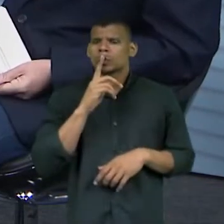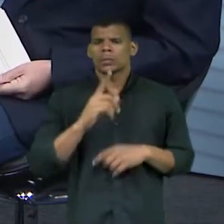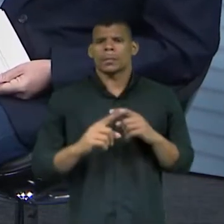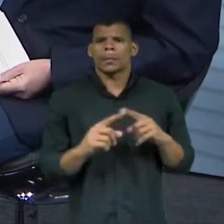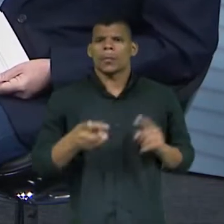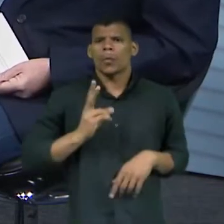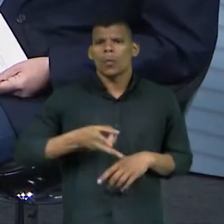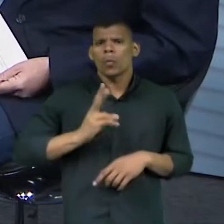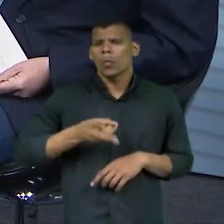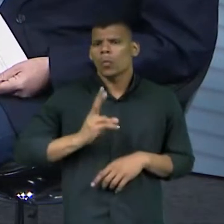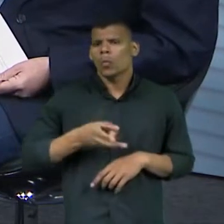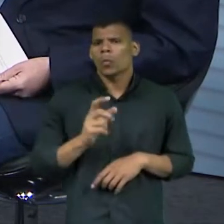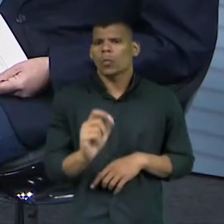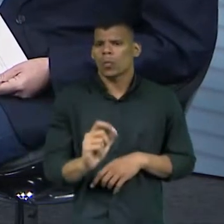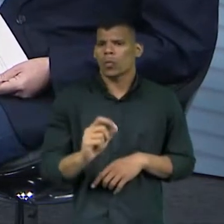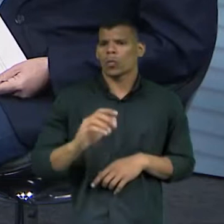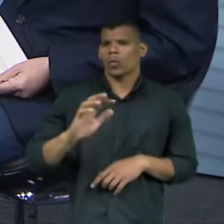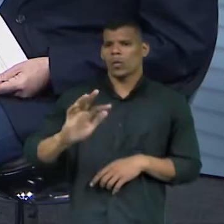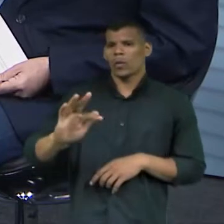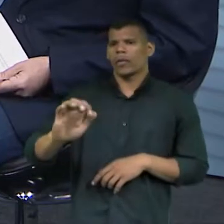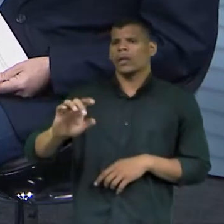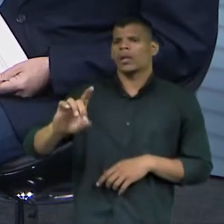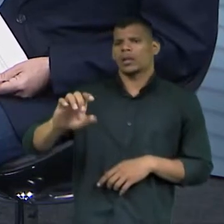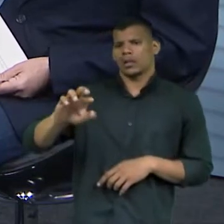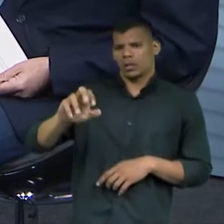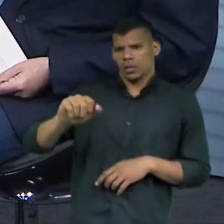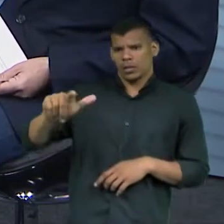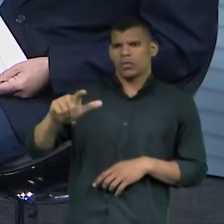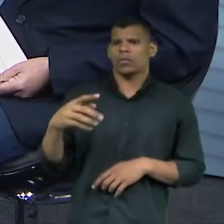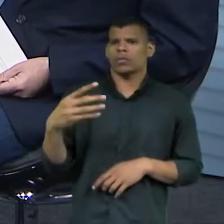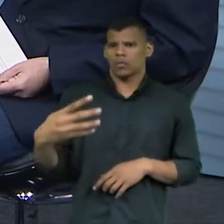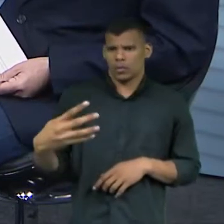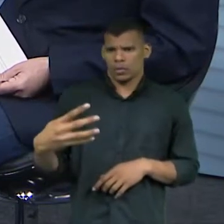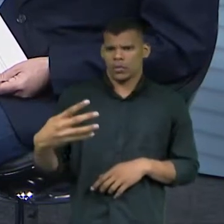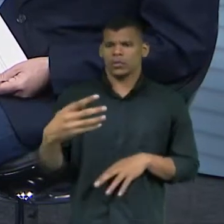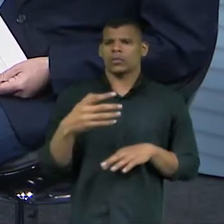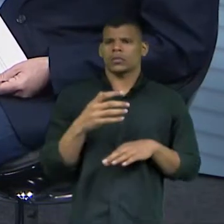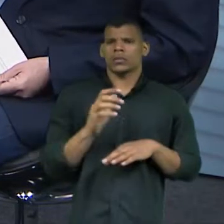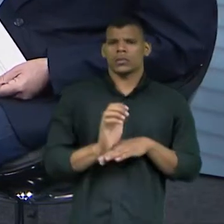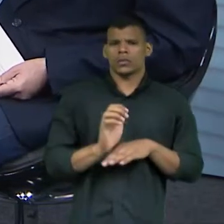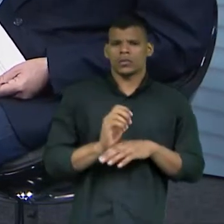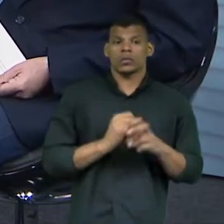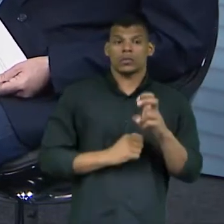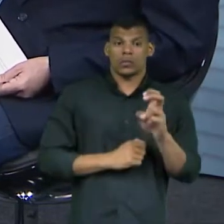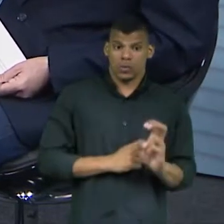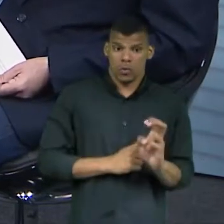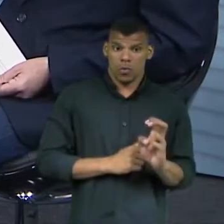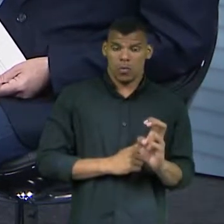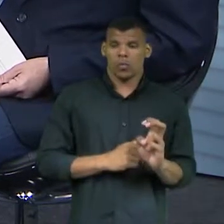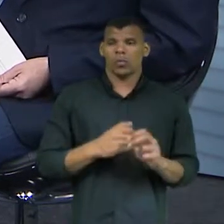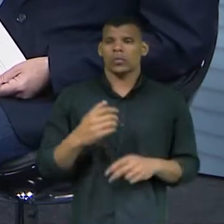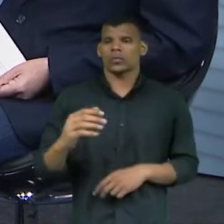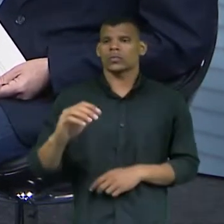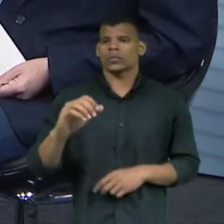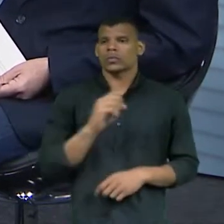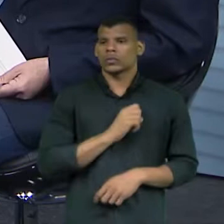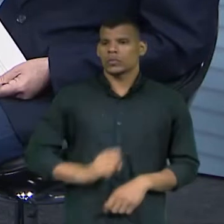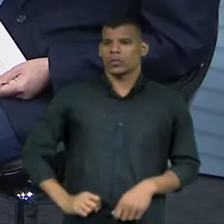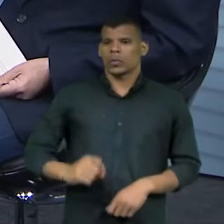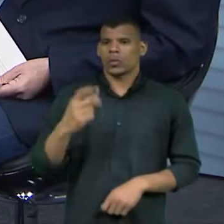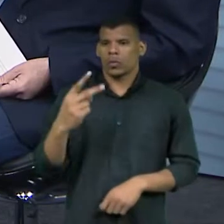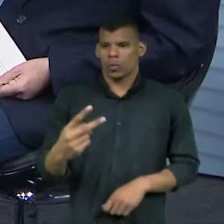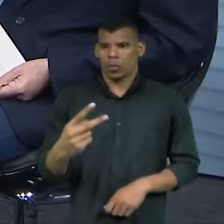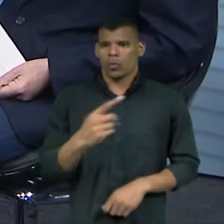o federal, são quatro números, o estadual são cinco, senador dois,